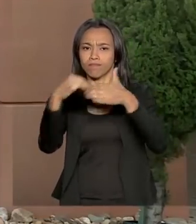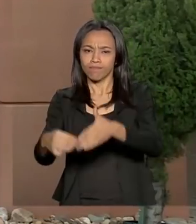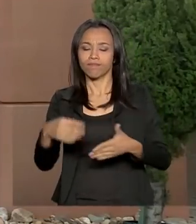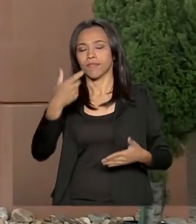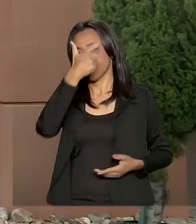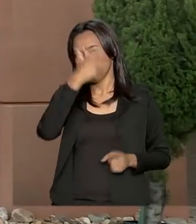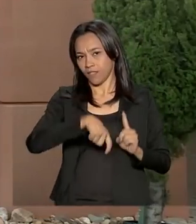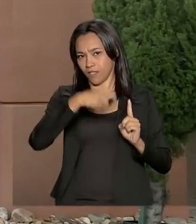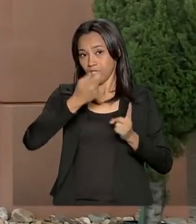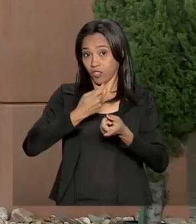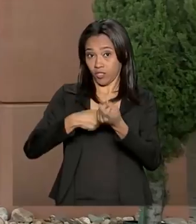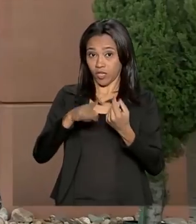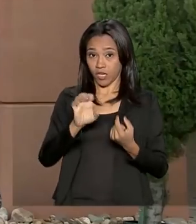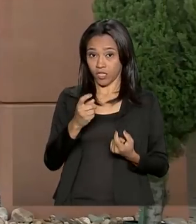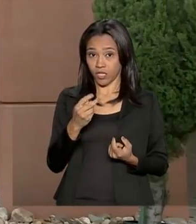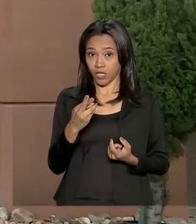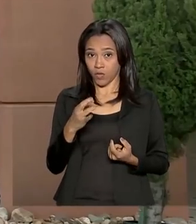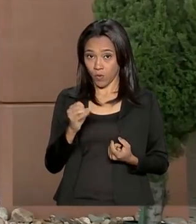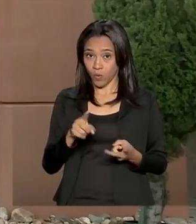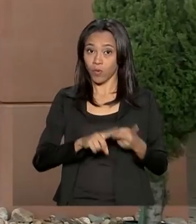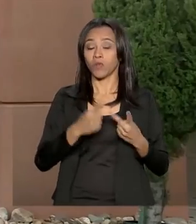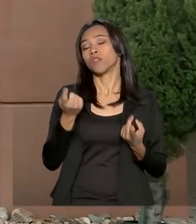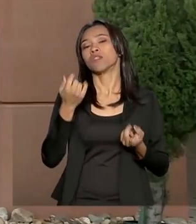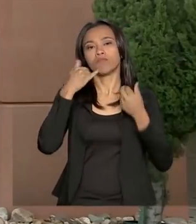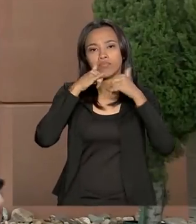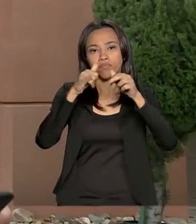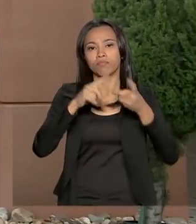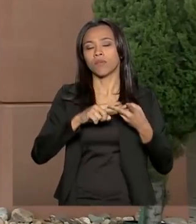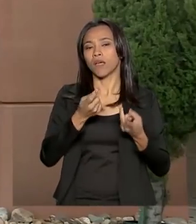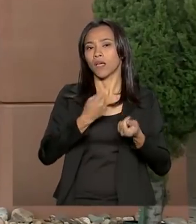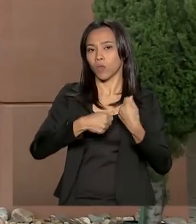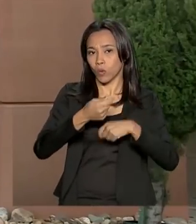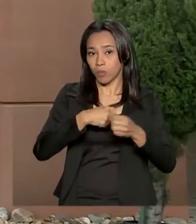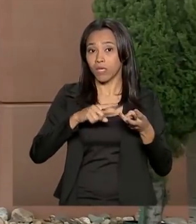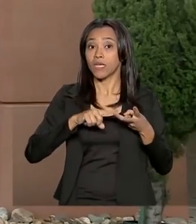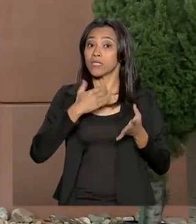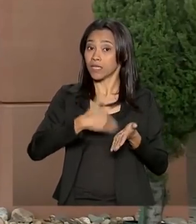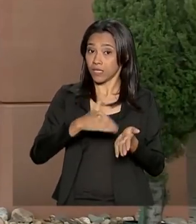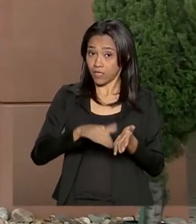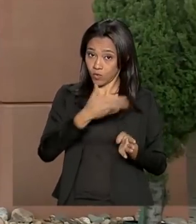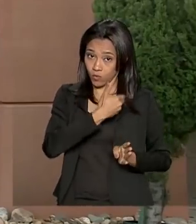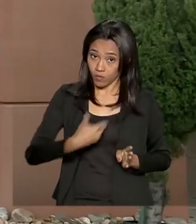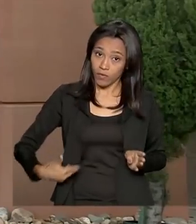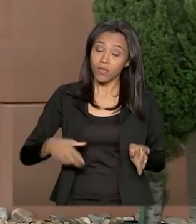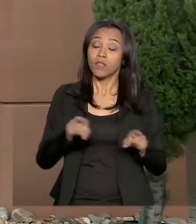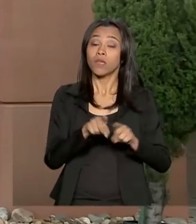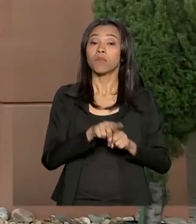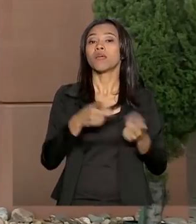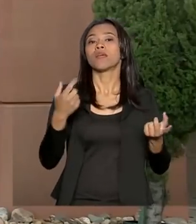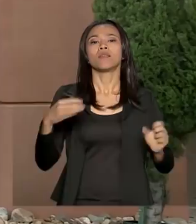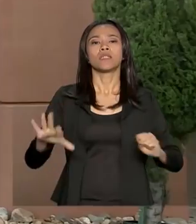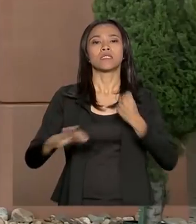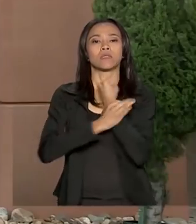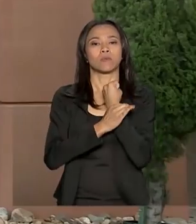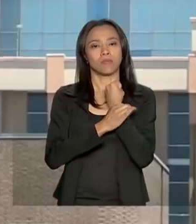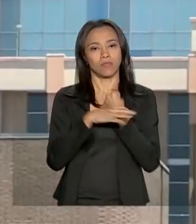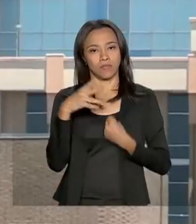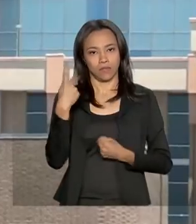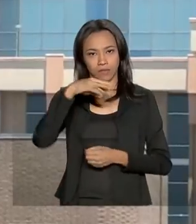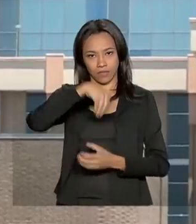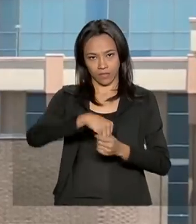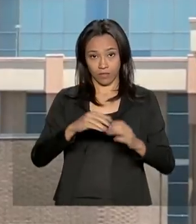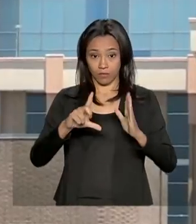Relações Exteriores, de Minas e Energia, da Economia, da Secretaria de Governo e do Gabinete de Segurança Institucional.